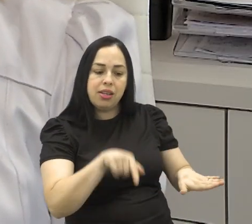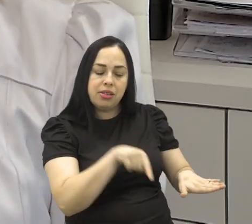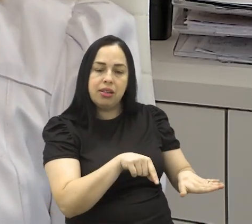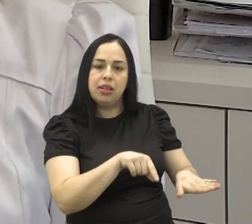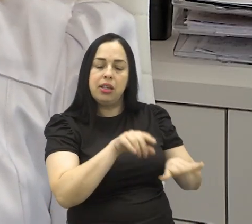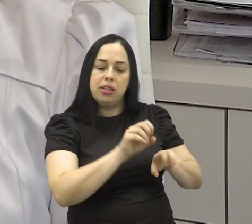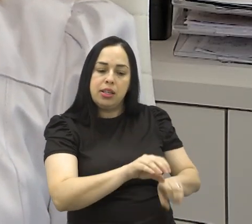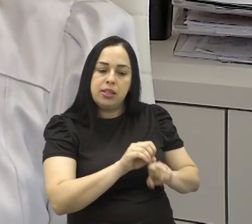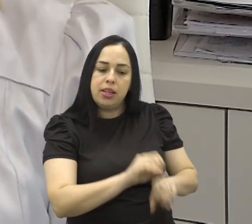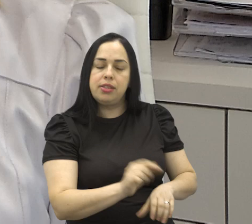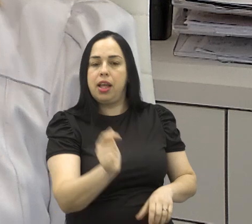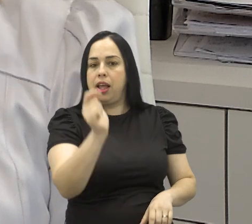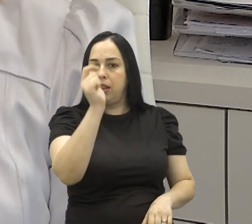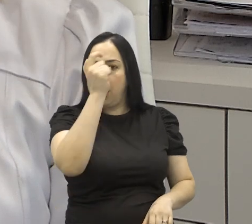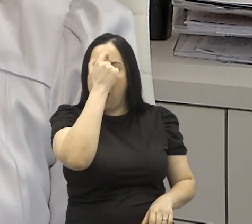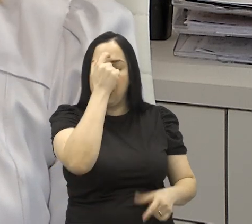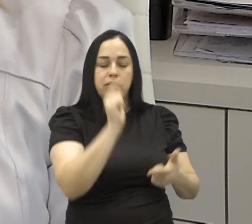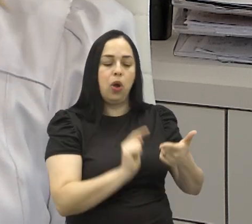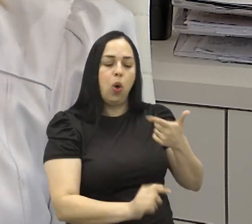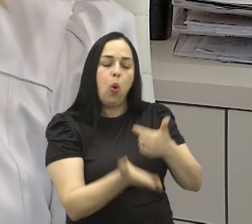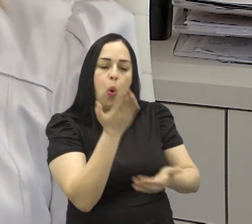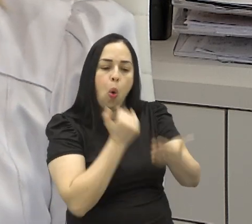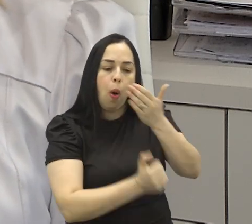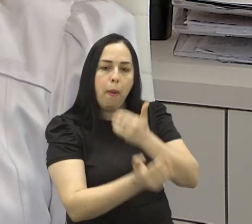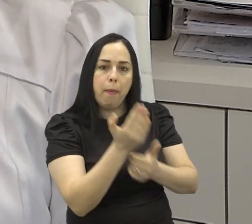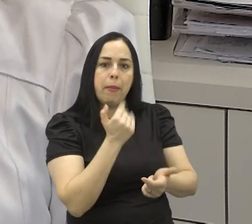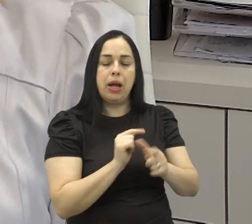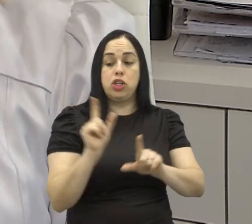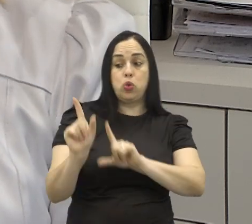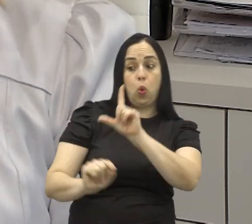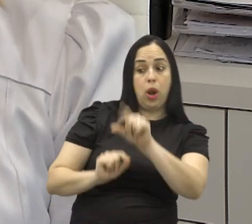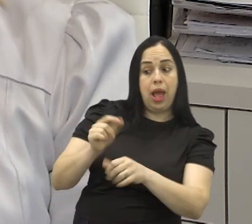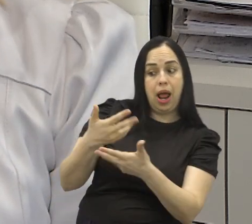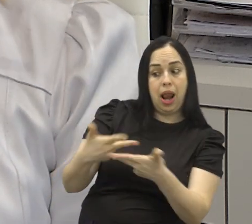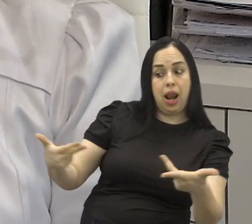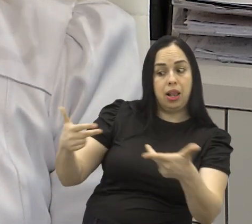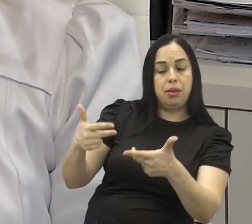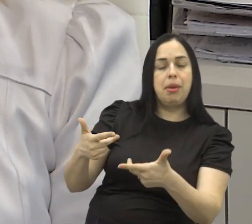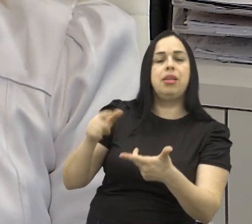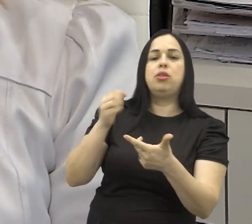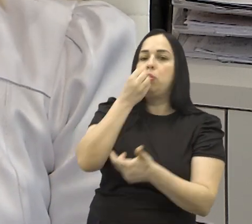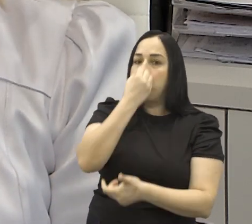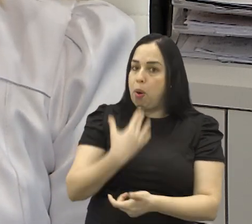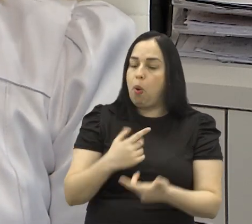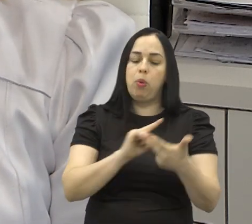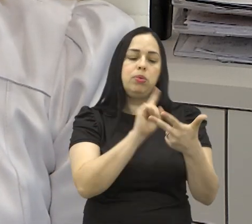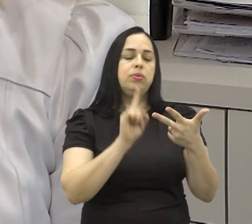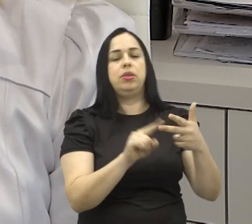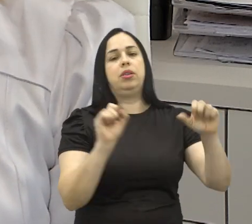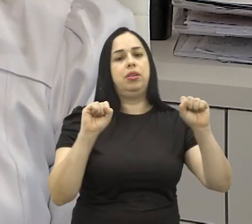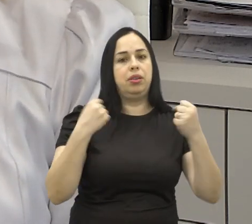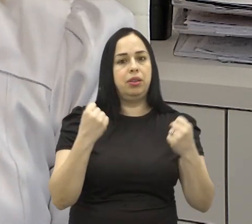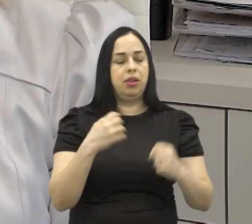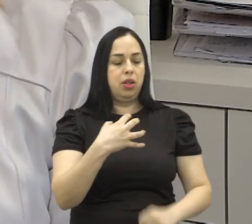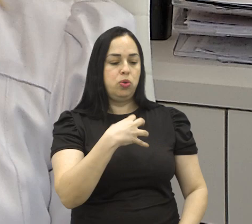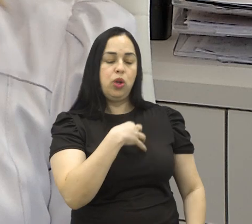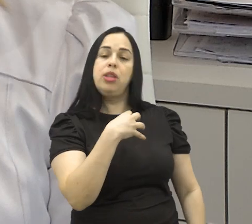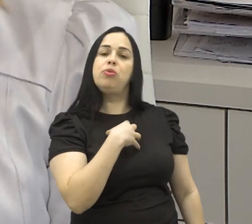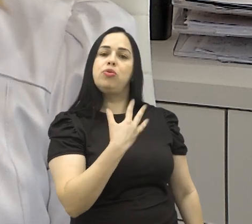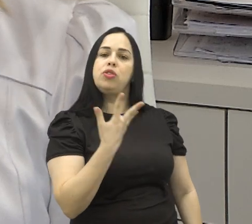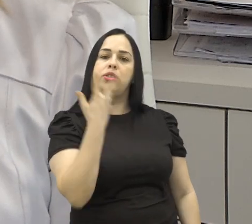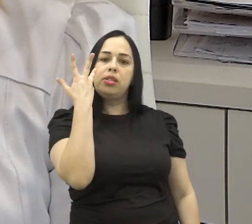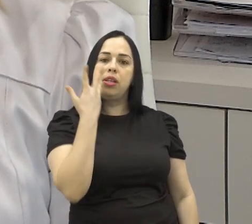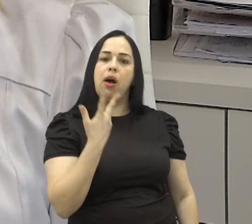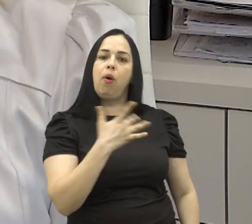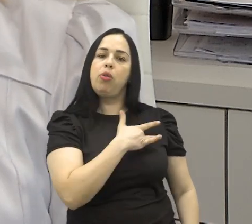Então, a educação, alimentar, fazer as boas escolhas, fazer atividade física, ter um estilo de